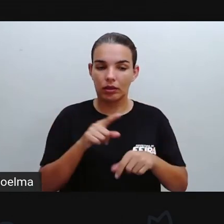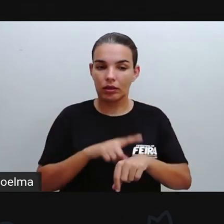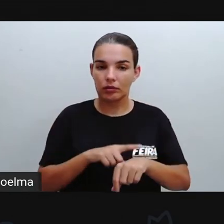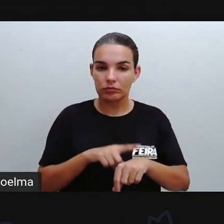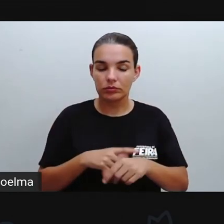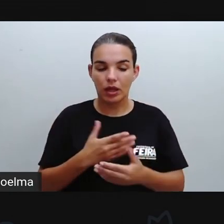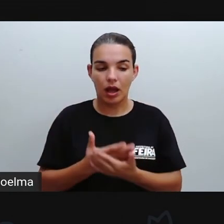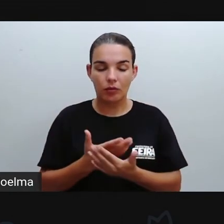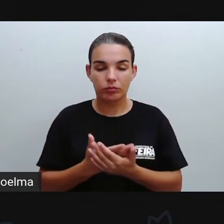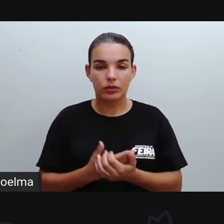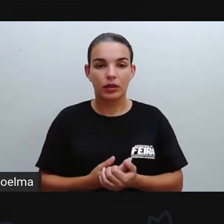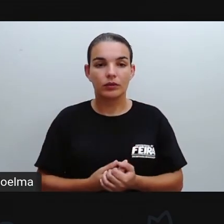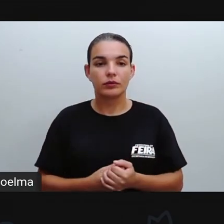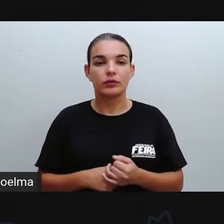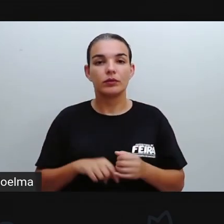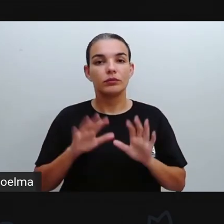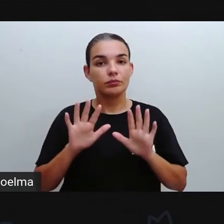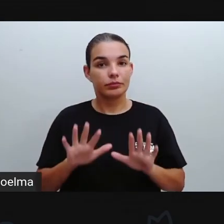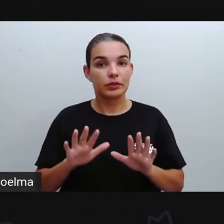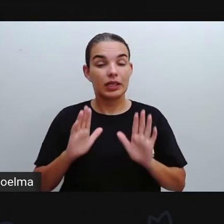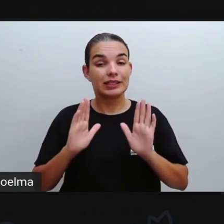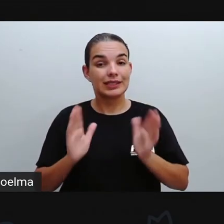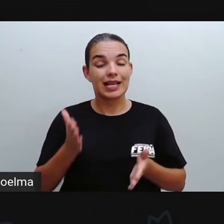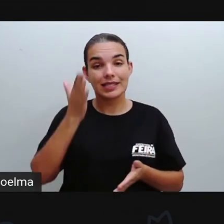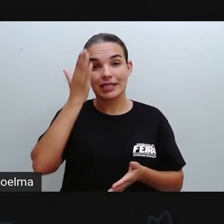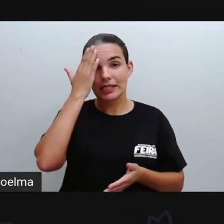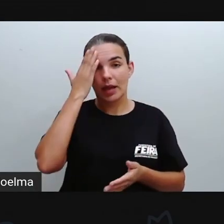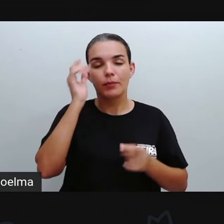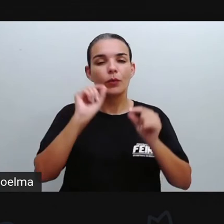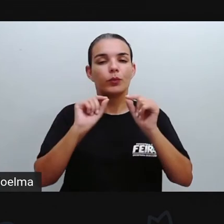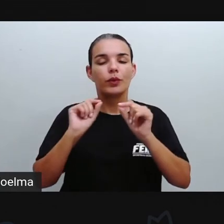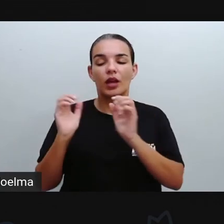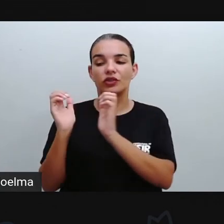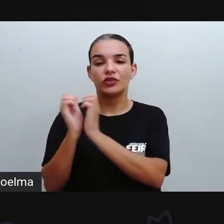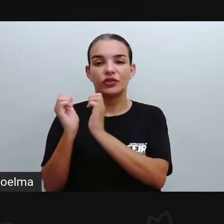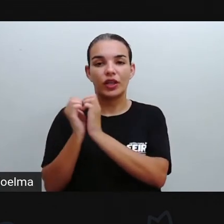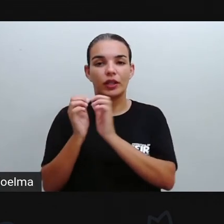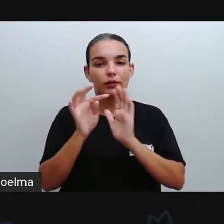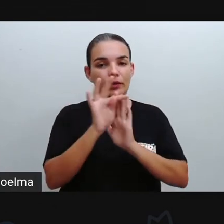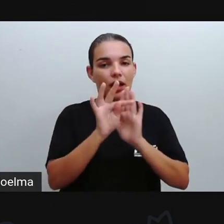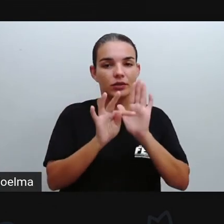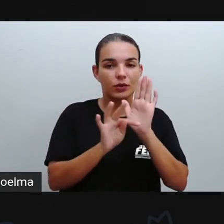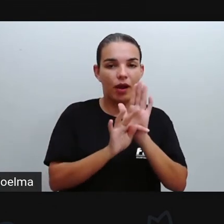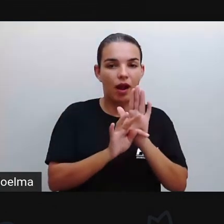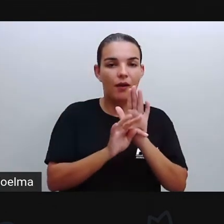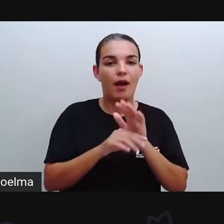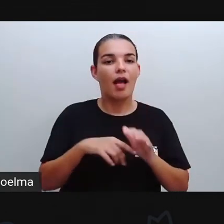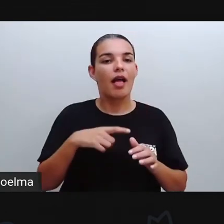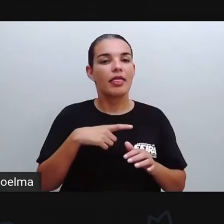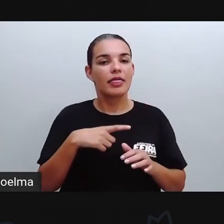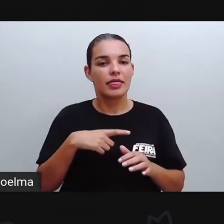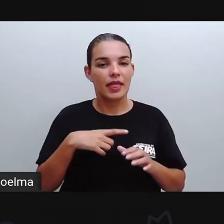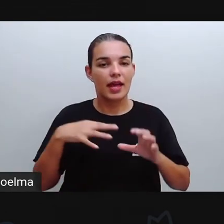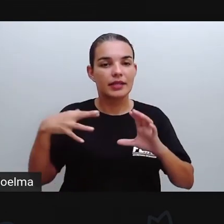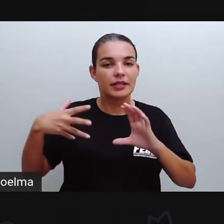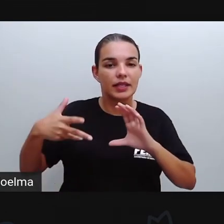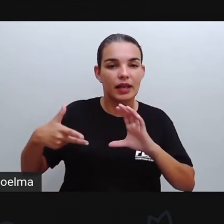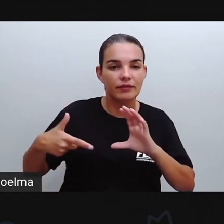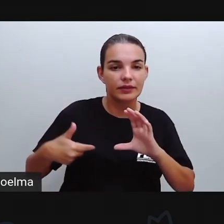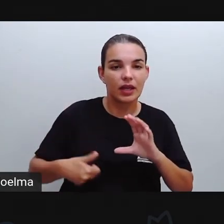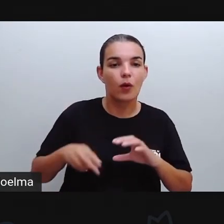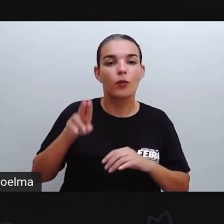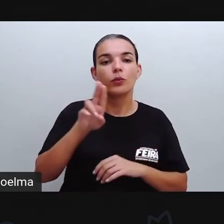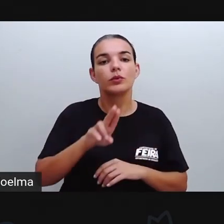trabalhamos sobre o gênero, a gente sabe o que são os gêneros textuais. Esses gêneros textuais são as classificações que são